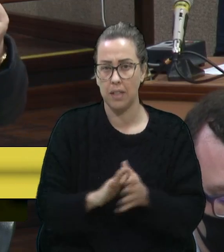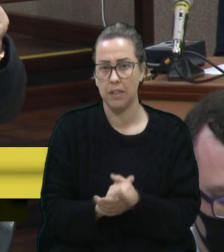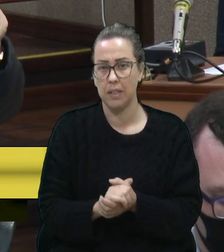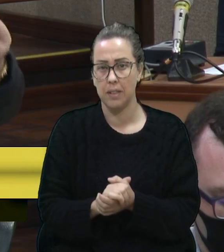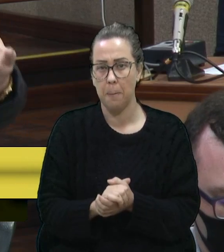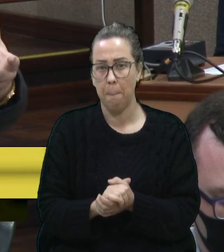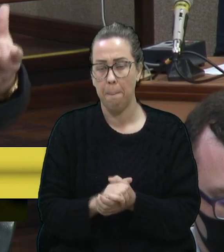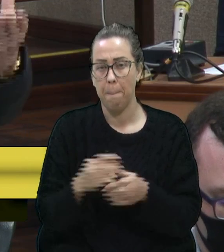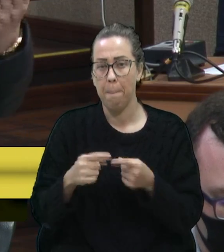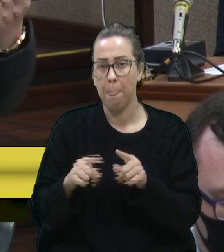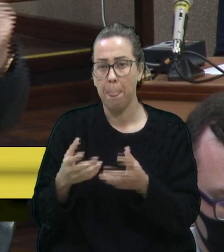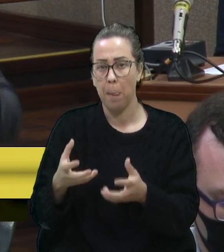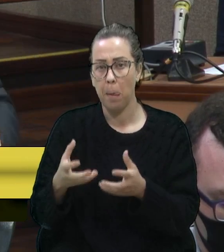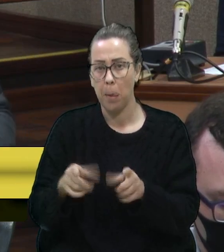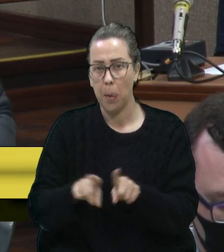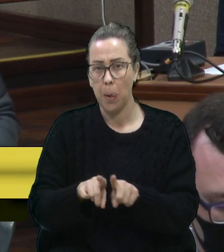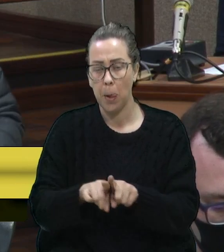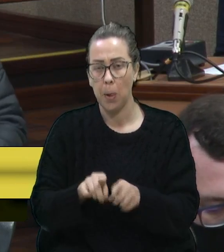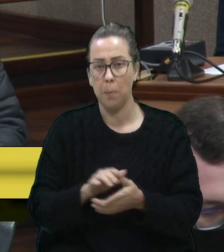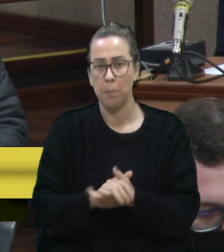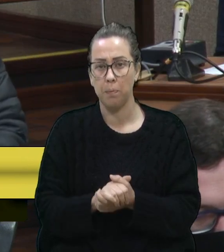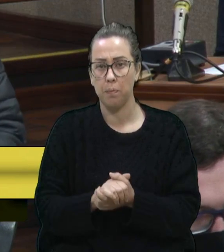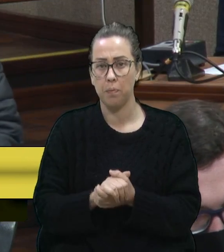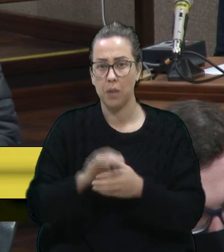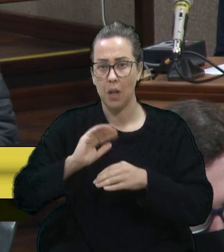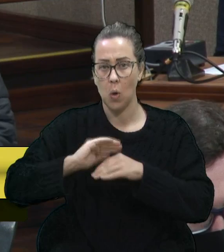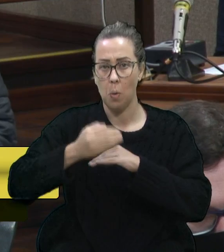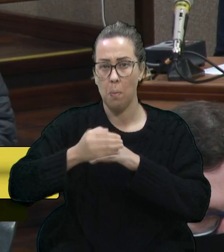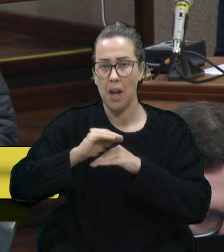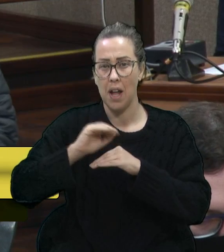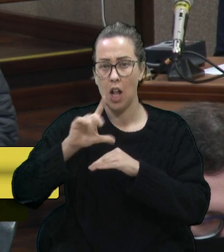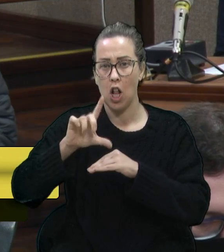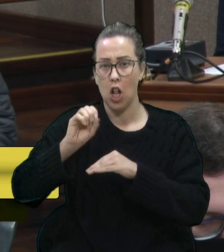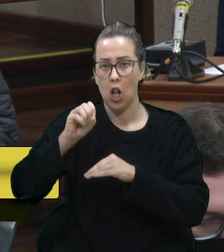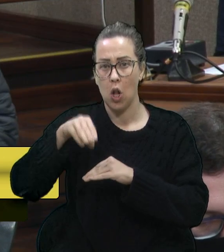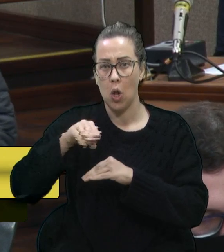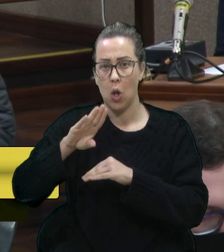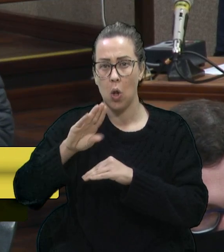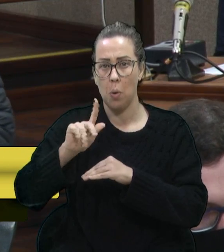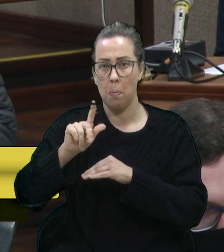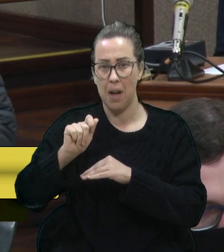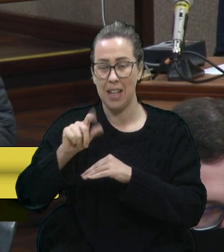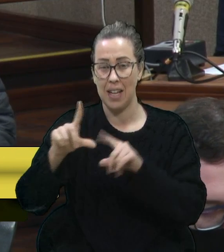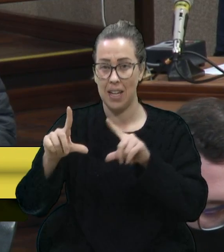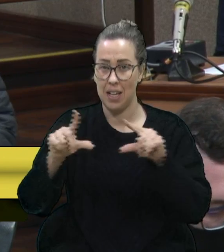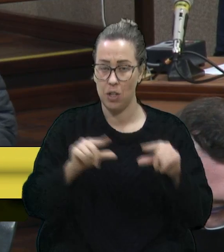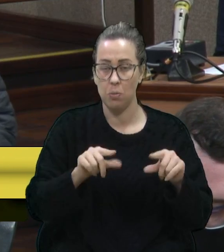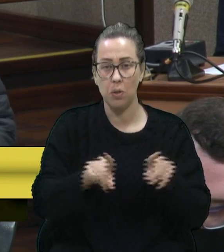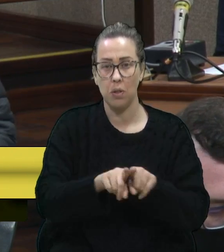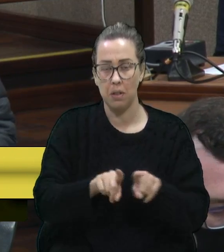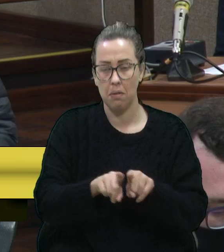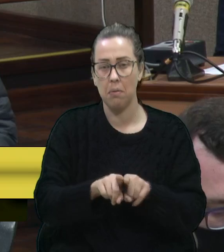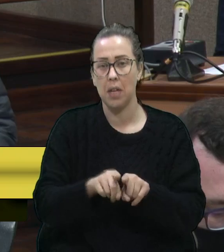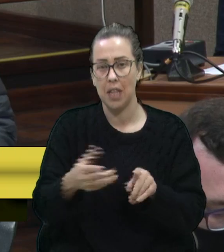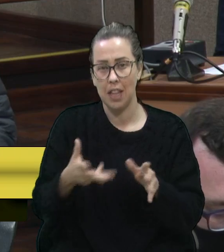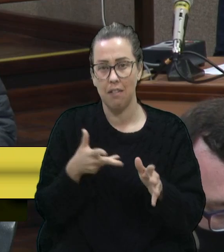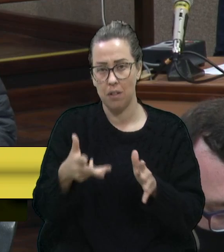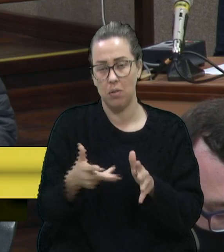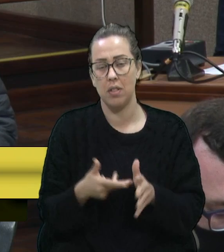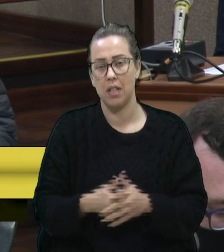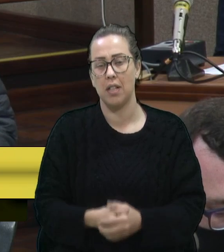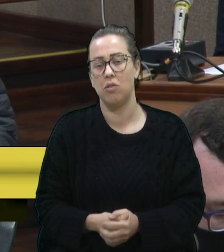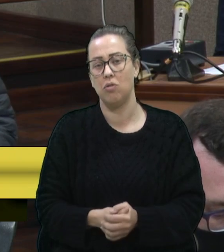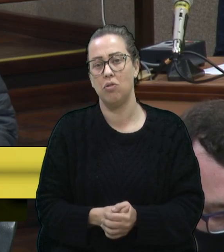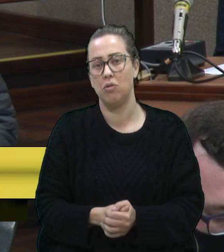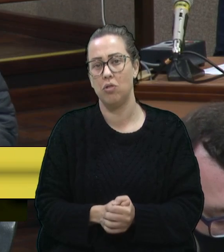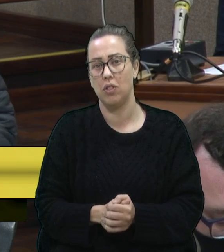nós gostaríamos, talvez ali uma lombada eletrônica, tenho certeza que diminuiria a questão da velocidade, e aí